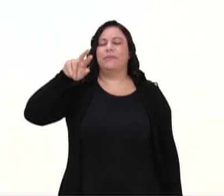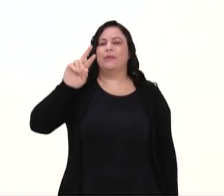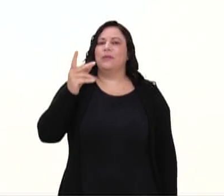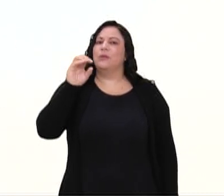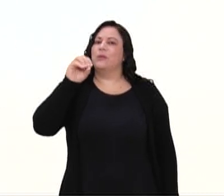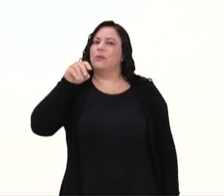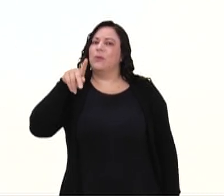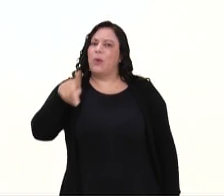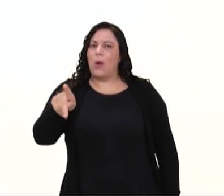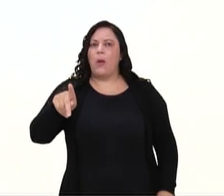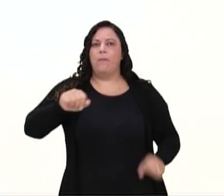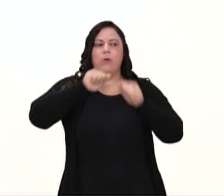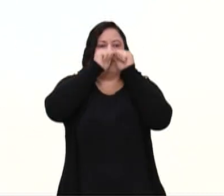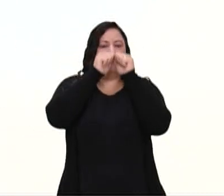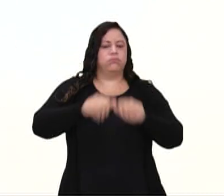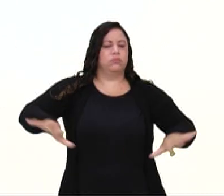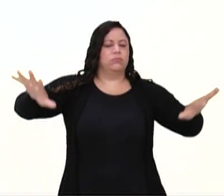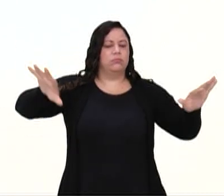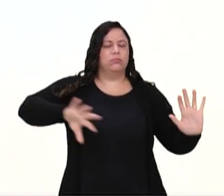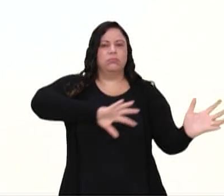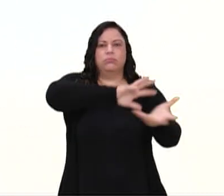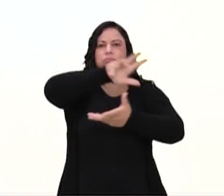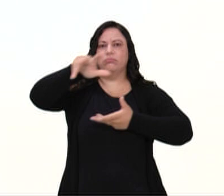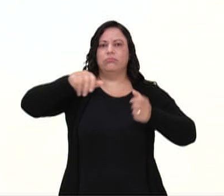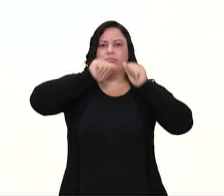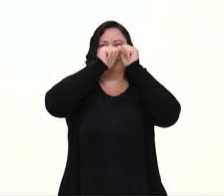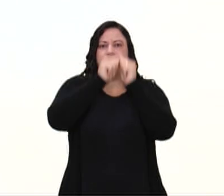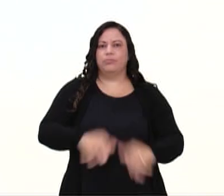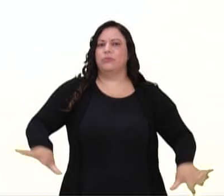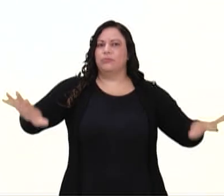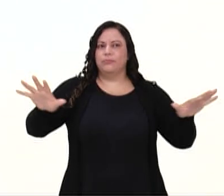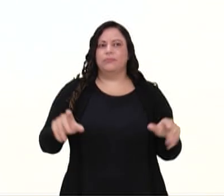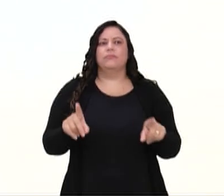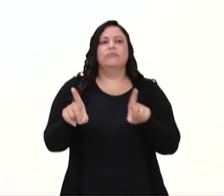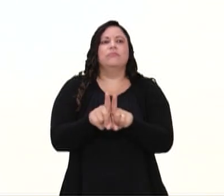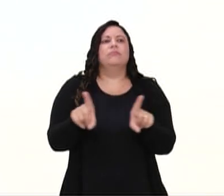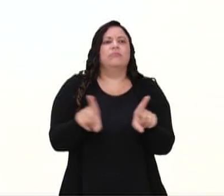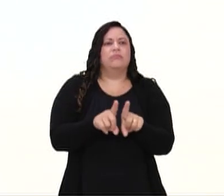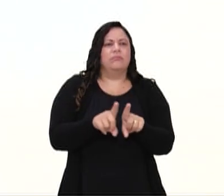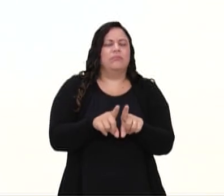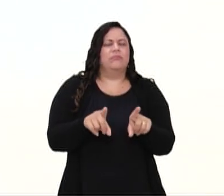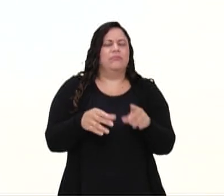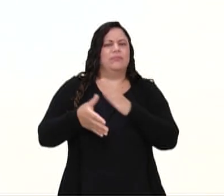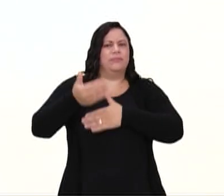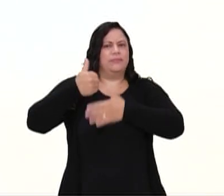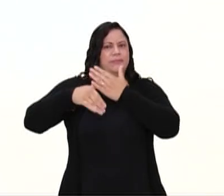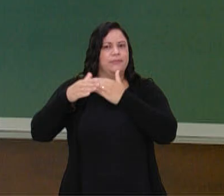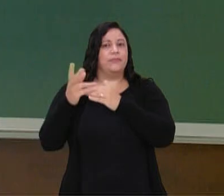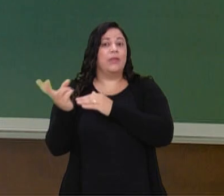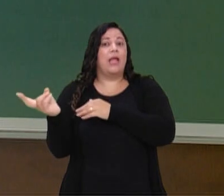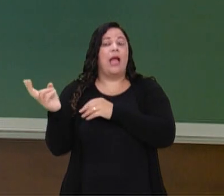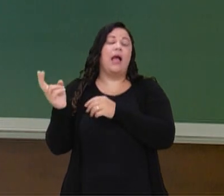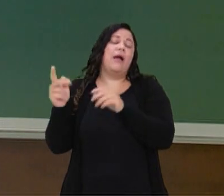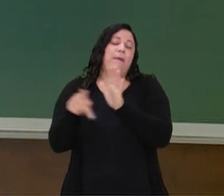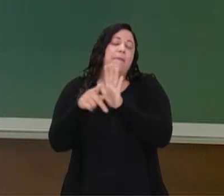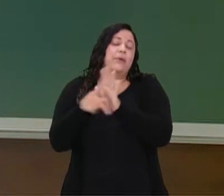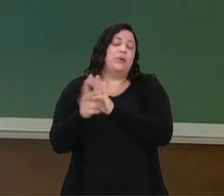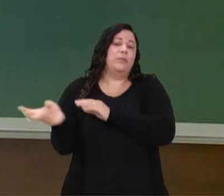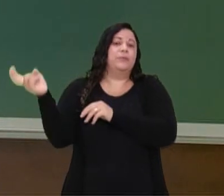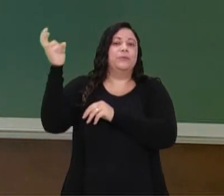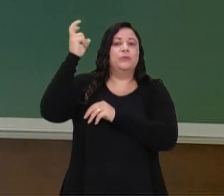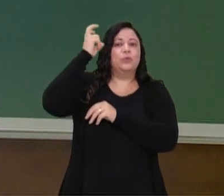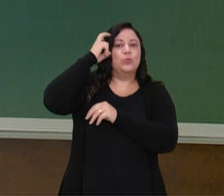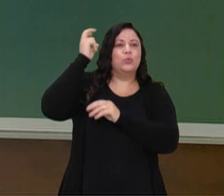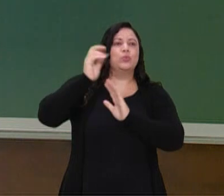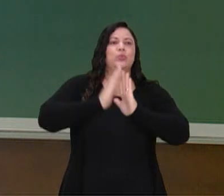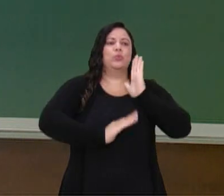proporção mundial, né? Então, o hip hop vem aí com a sua cultura, vem trazer a